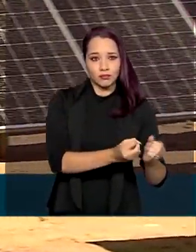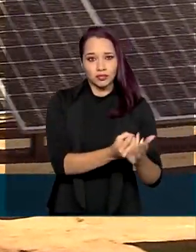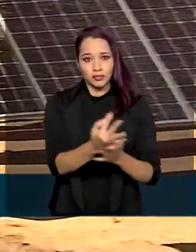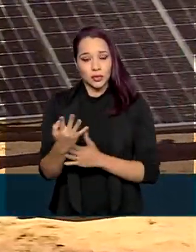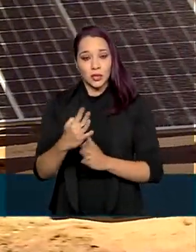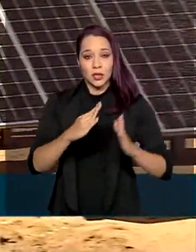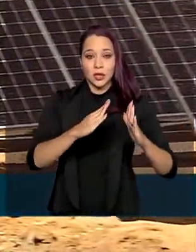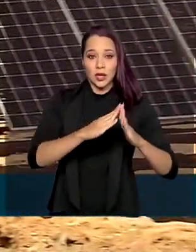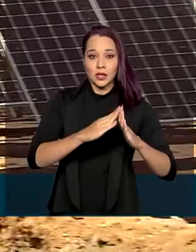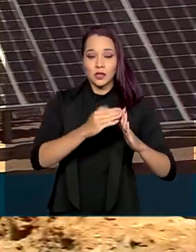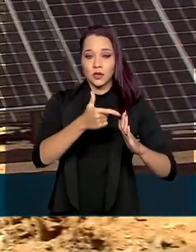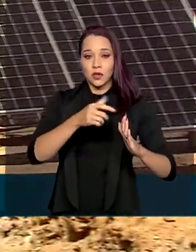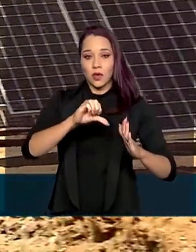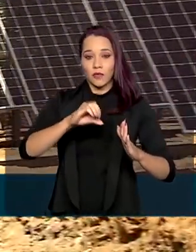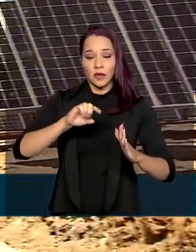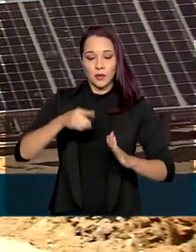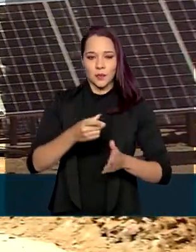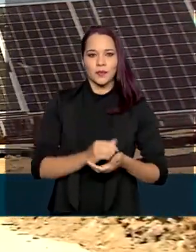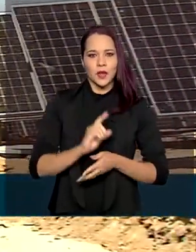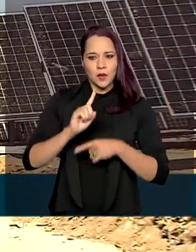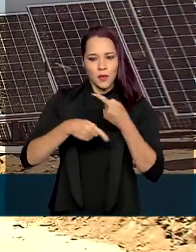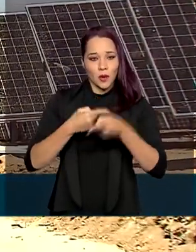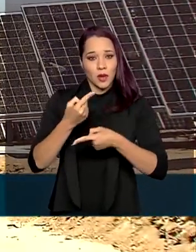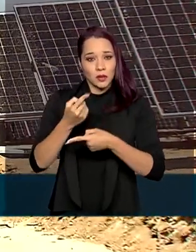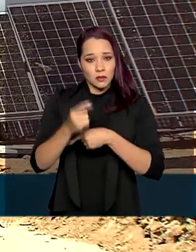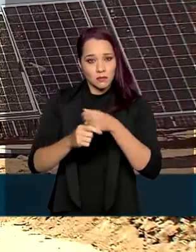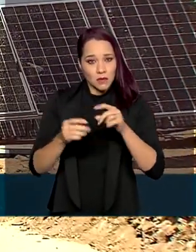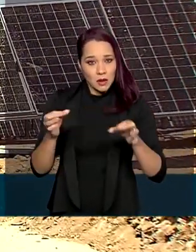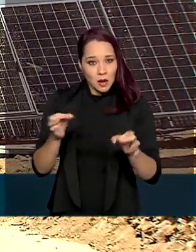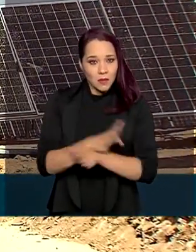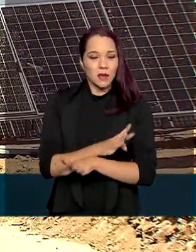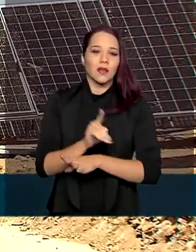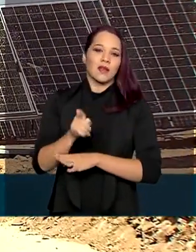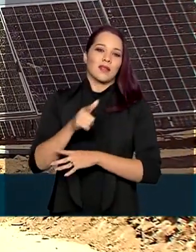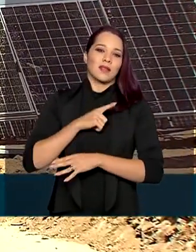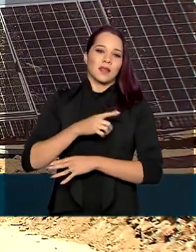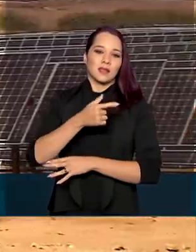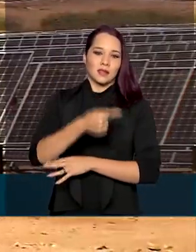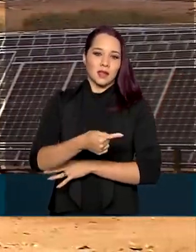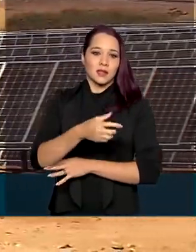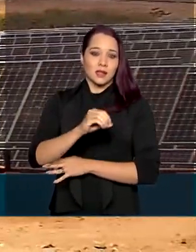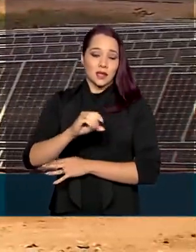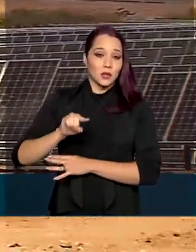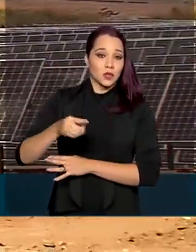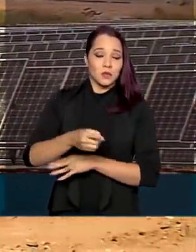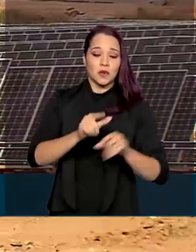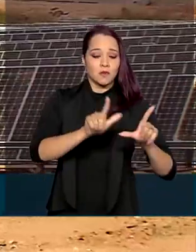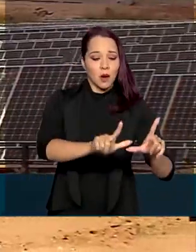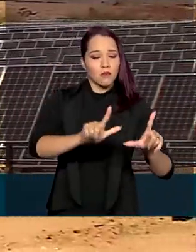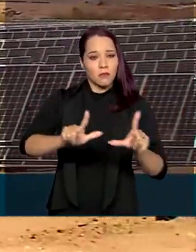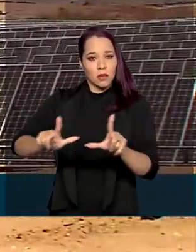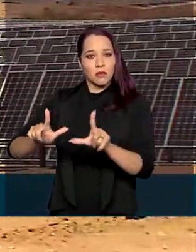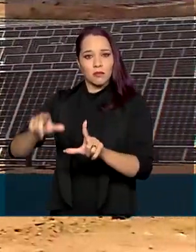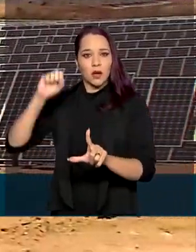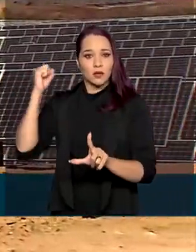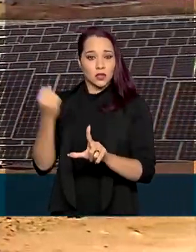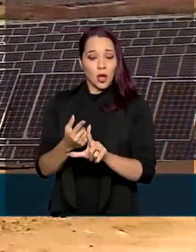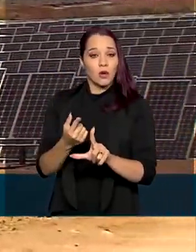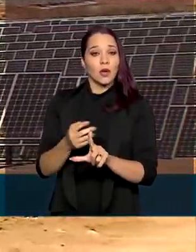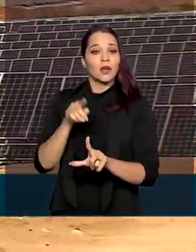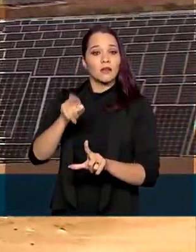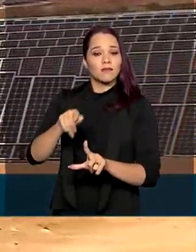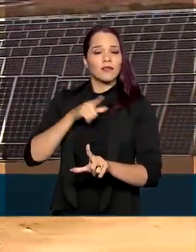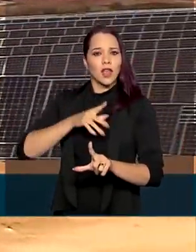Quando estiver concluído, em junho do ano que vem, o Complexo vai ter 700 mil painéis solares e vai produzir